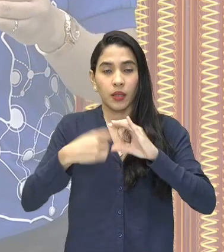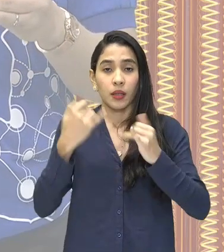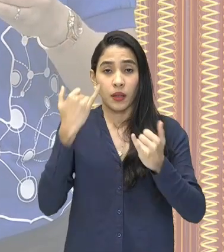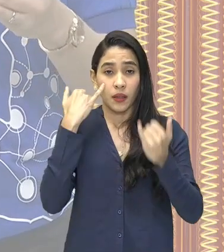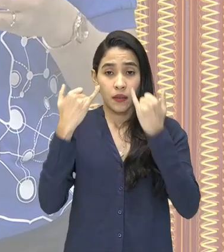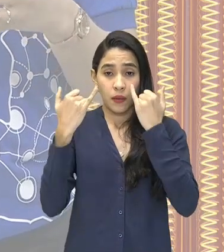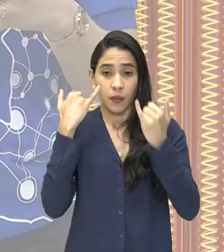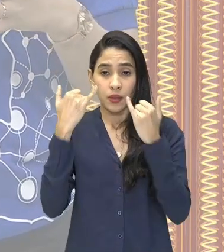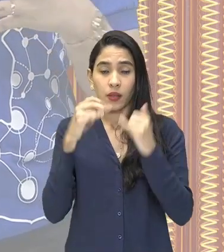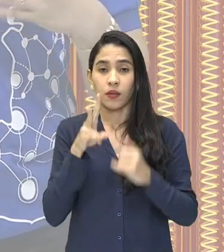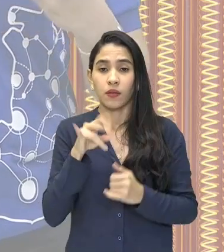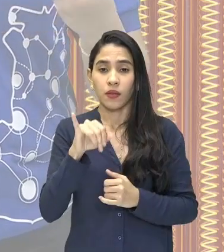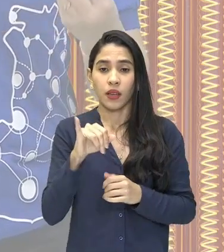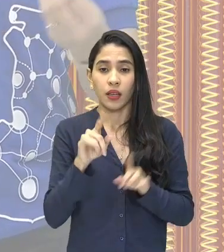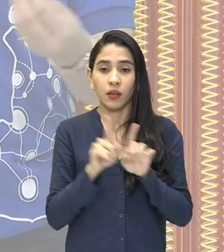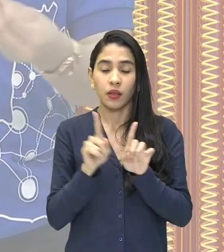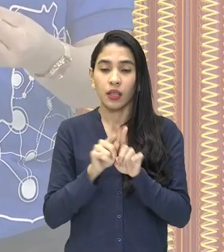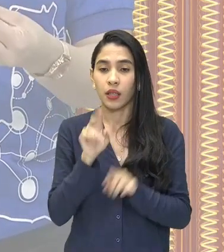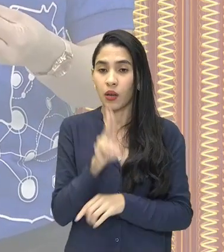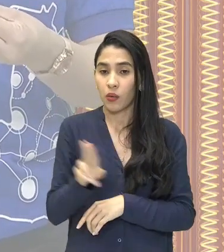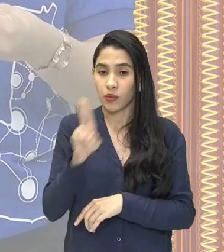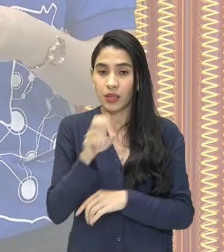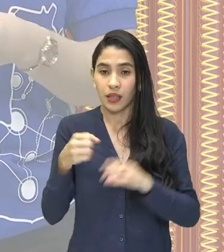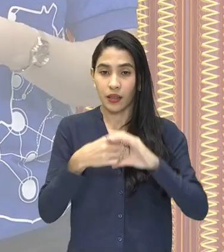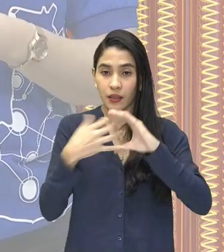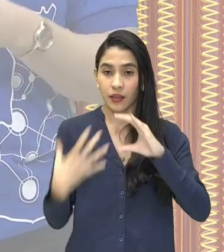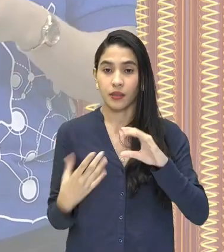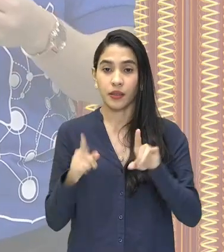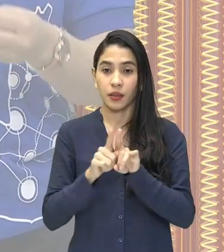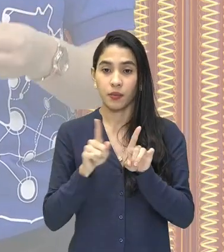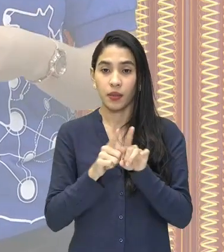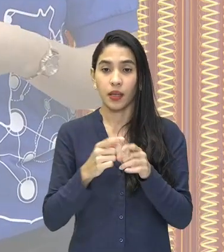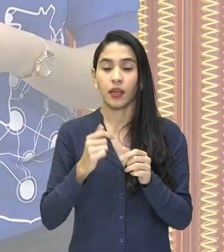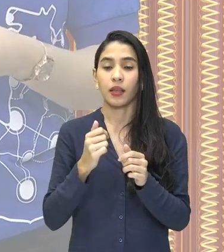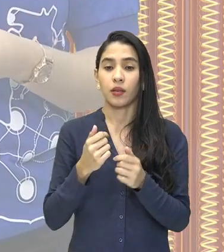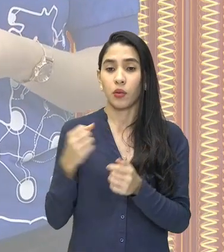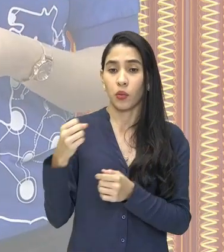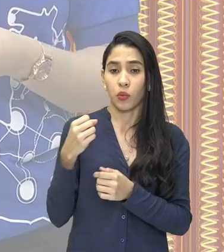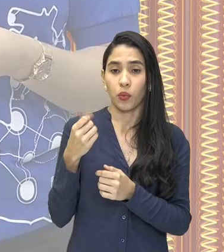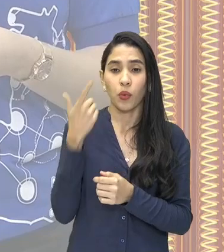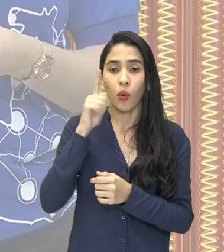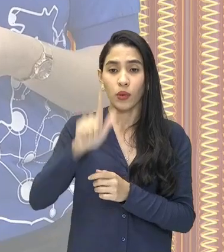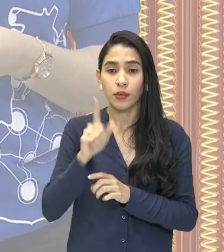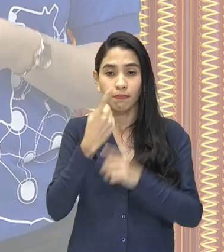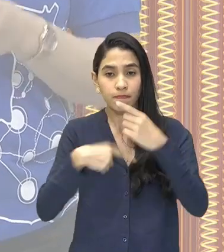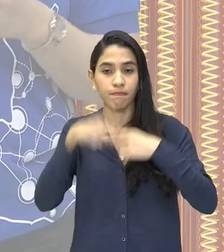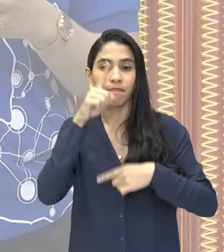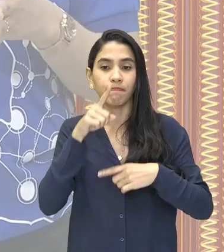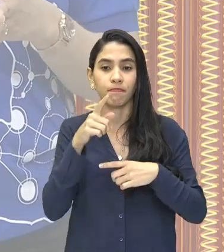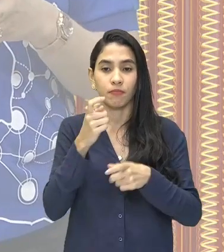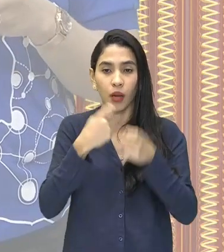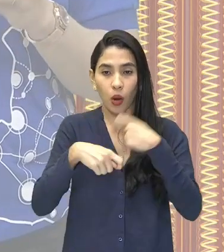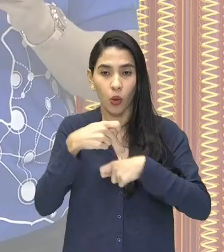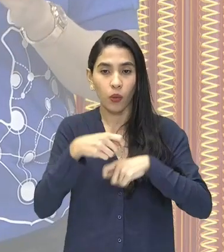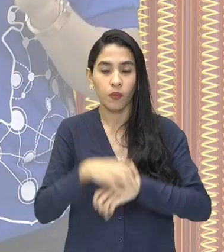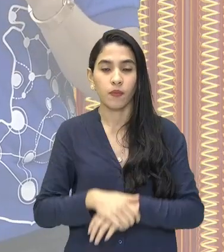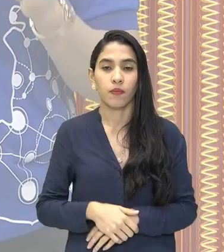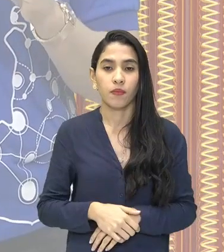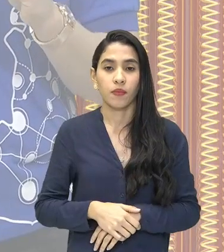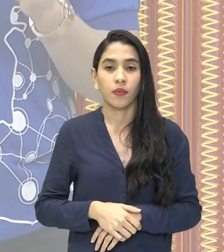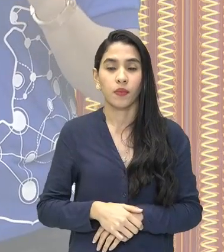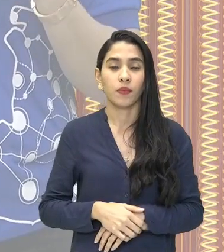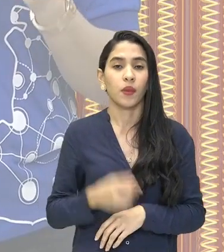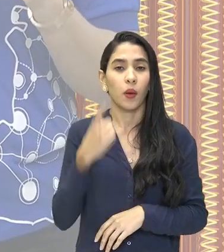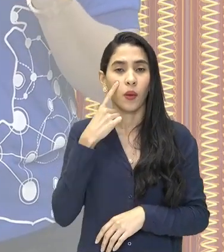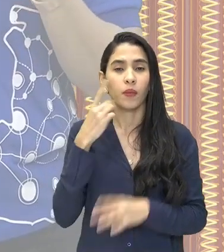vai justamente utilizar essas características para também modernizar a economia. Então, vamos aí observar